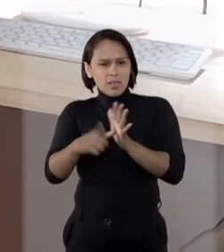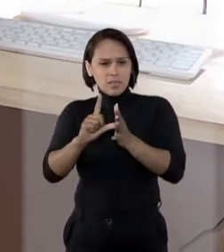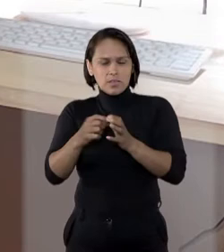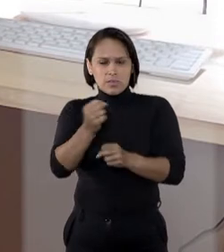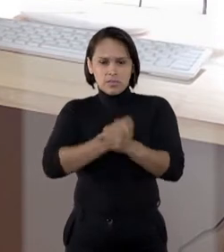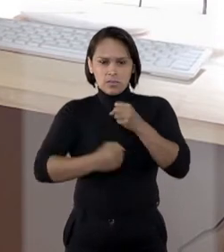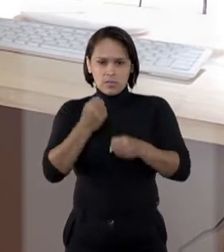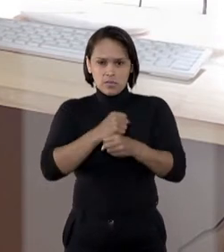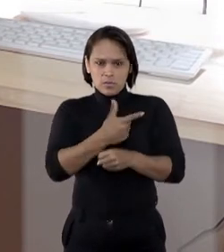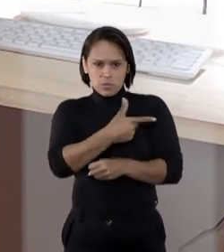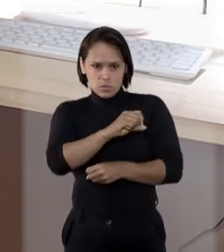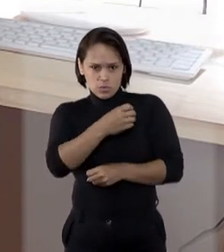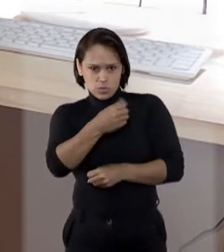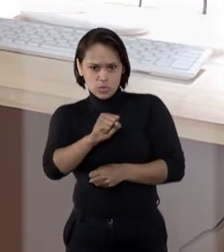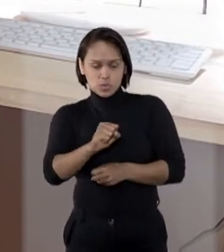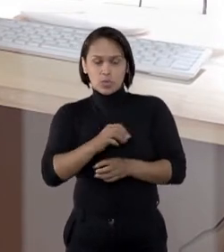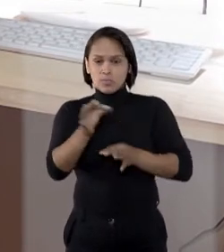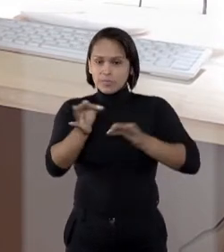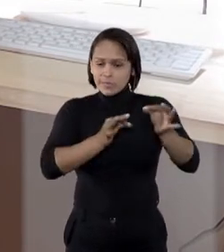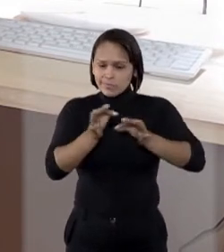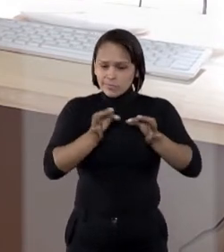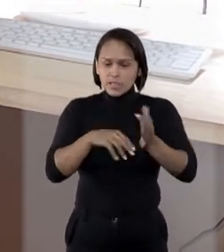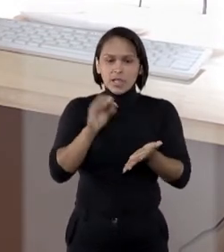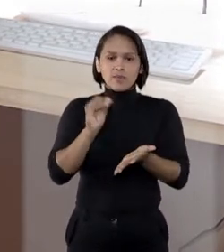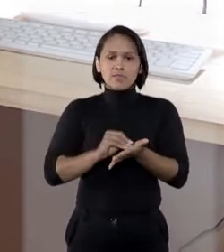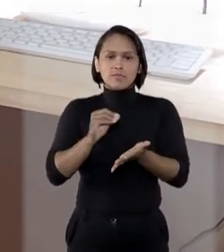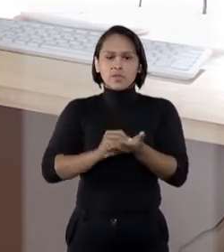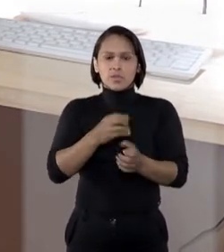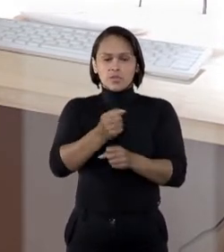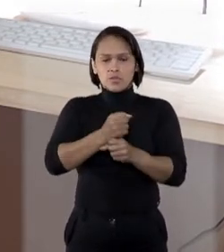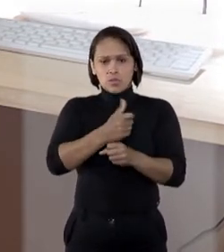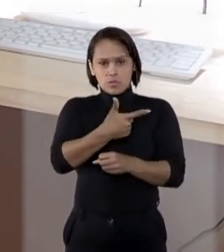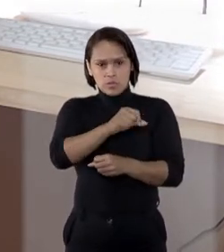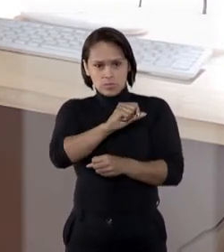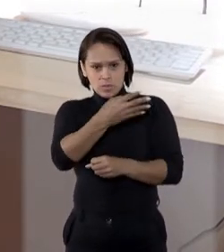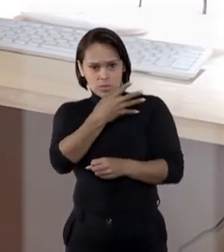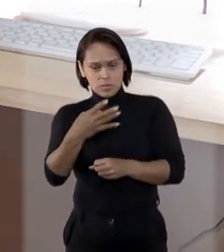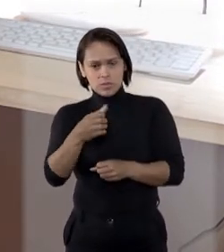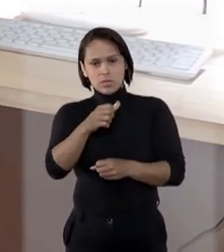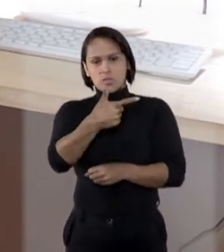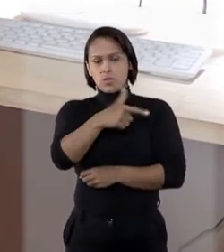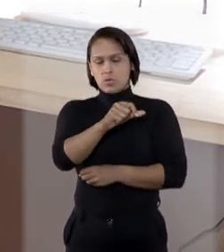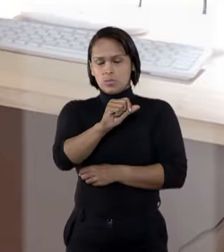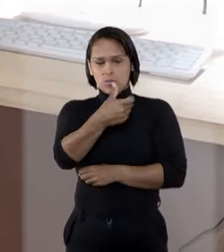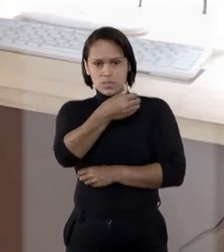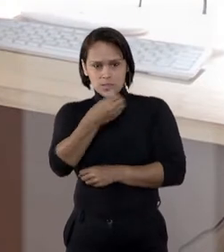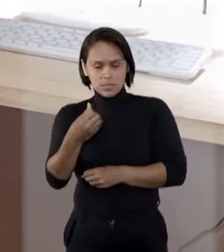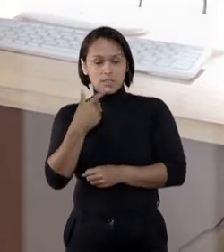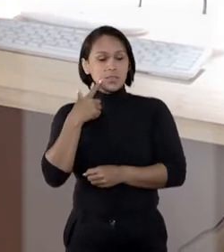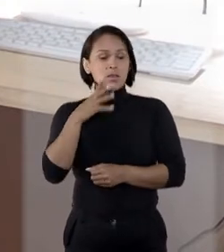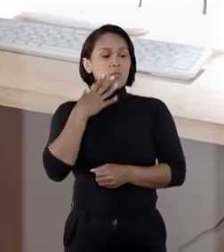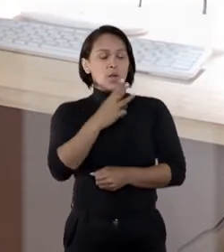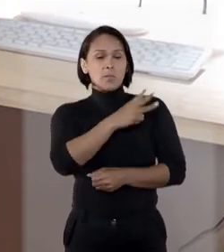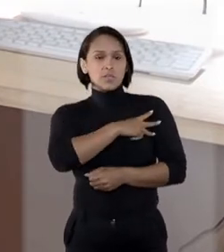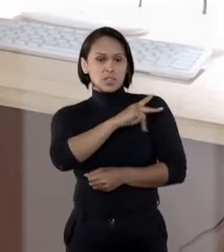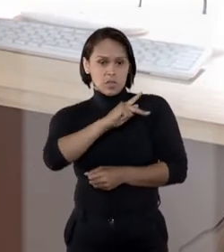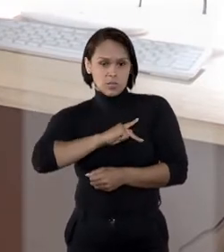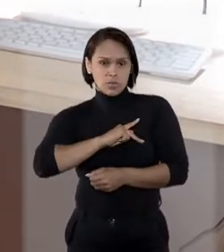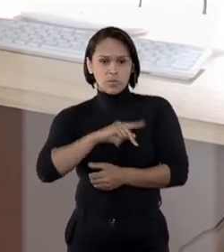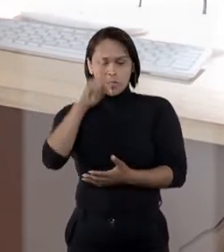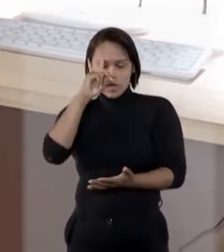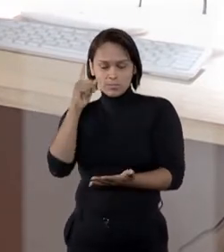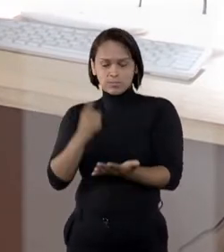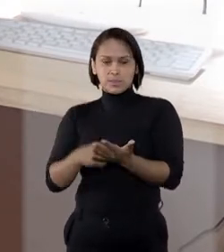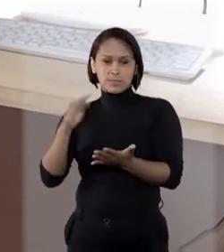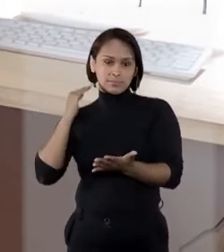guarda que exerceu irregularmente entre 2014 e 2016, quando, atendendo ao Ministério Público, o juiz